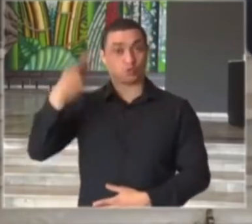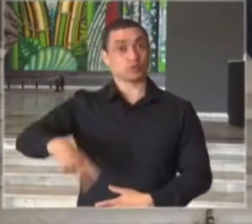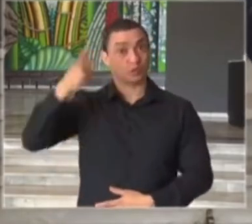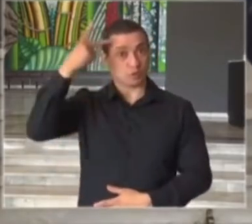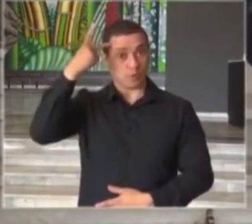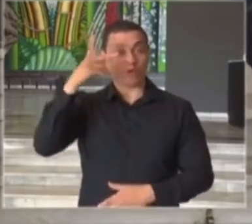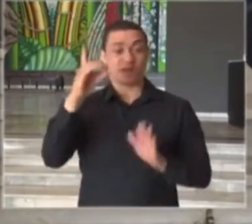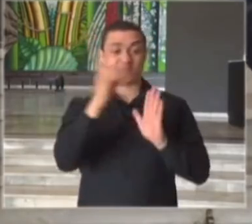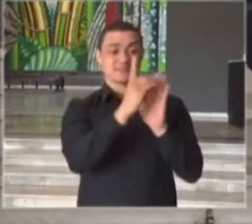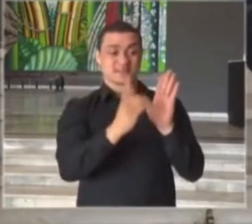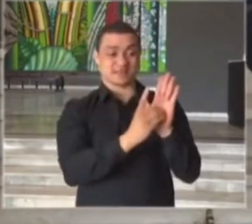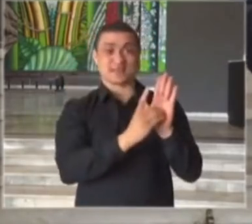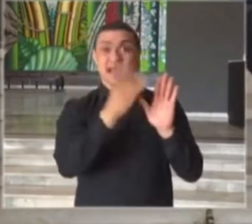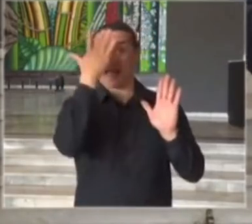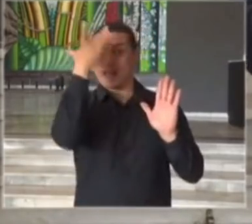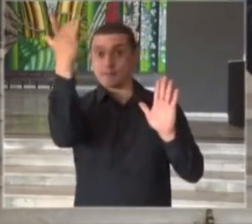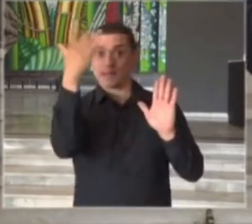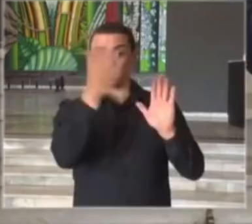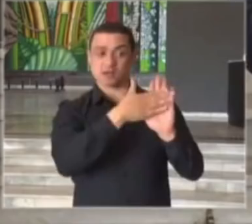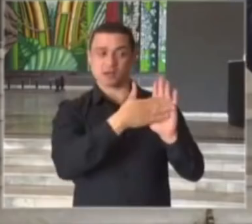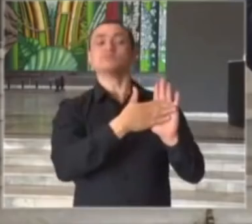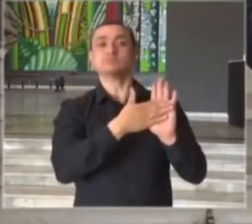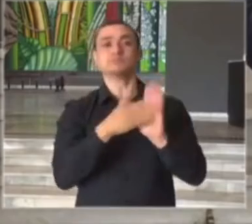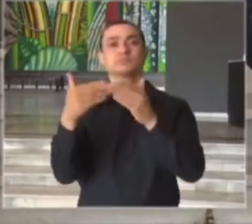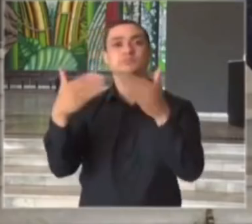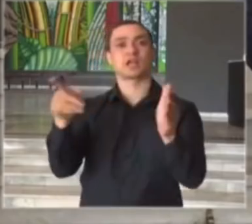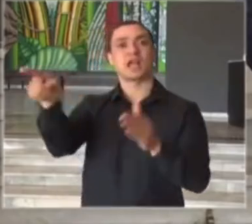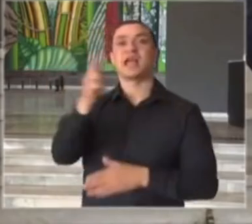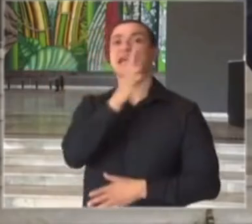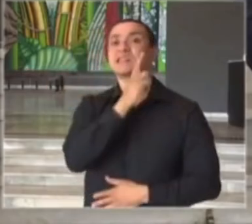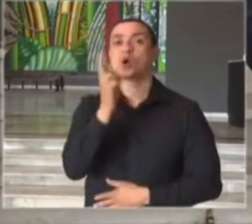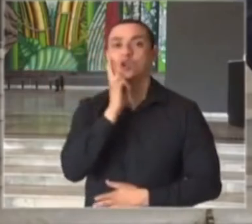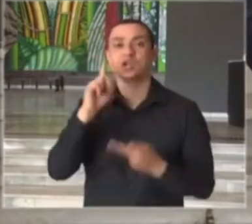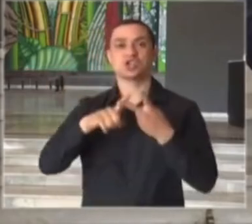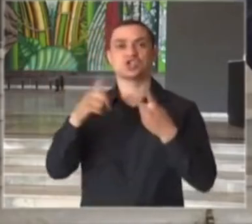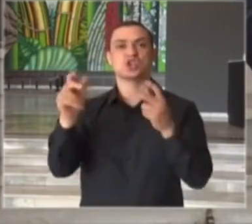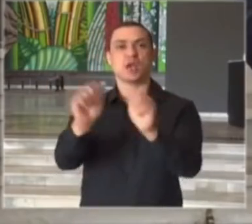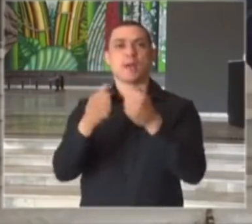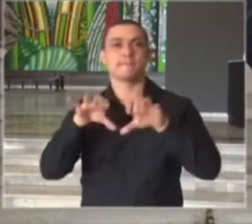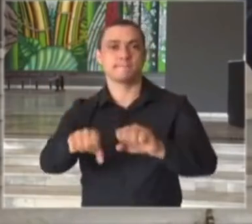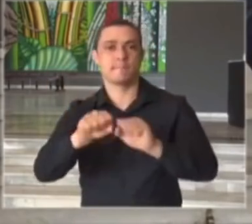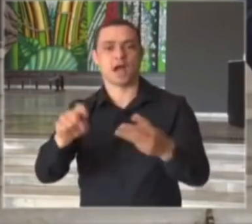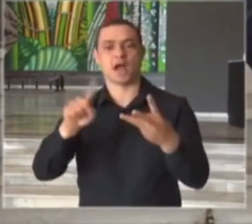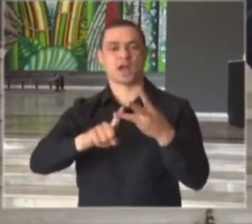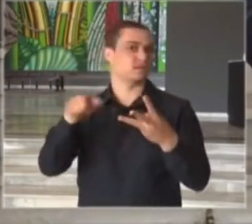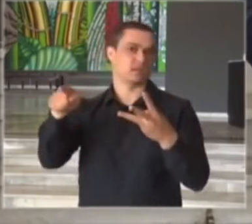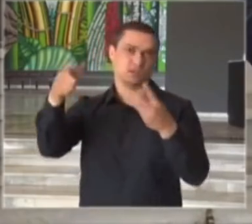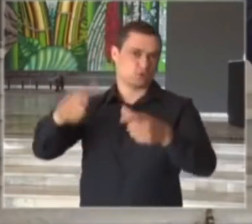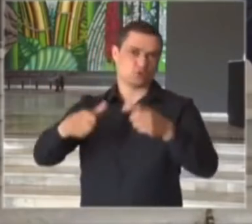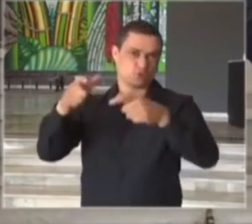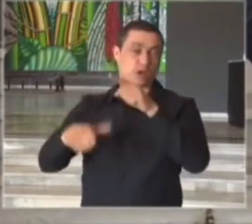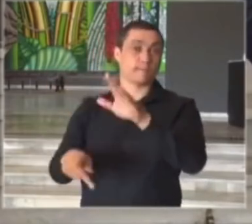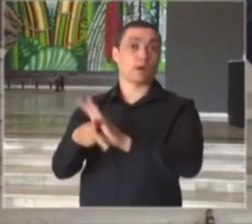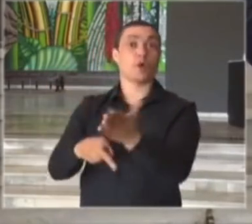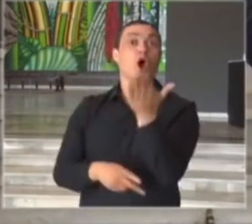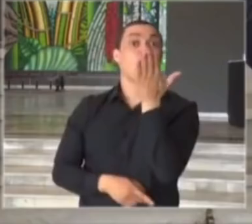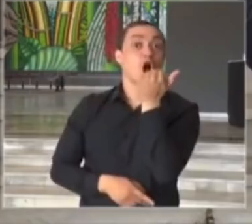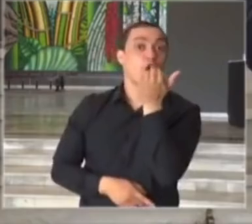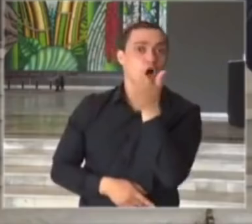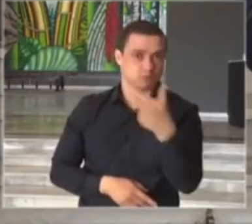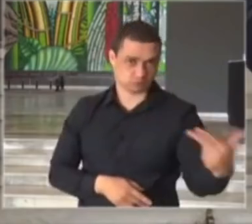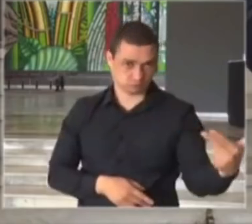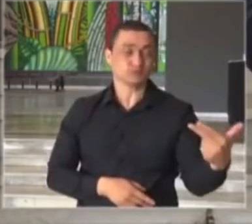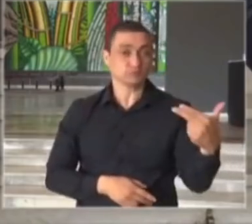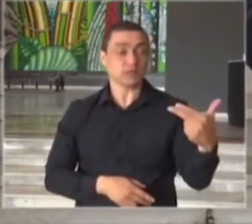publicar decreto amanhã, que autoriza abertura de restaurantes, padarias e estabelecimentos de alimentação